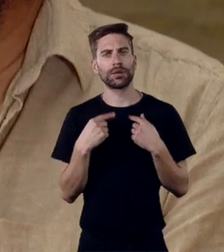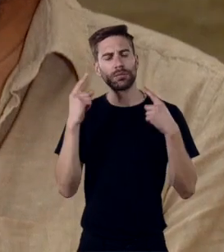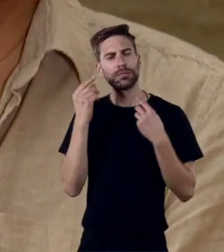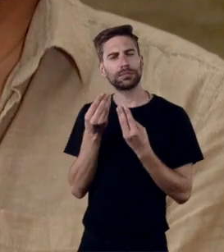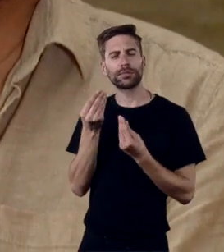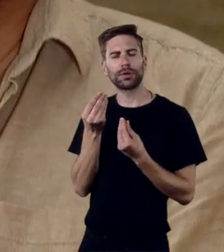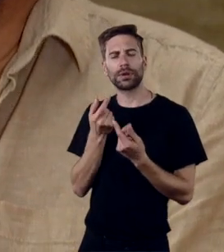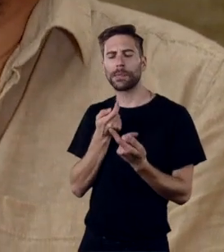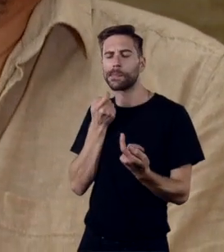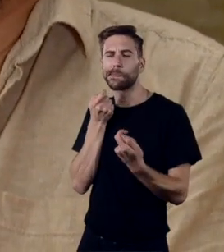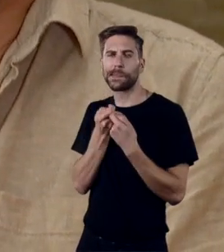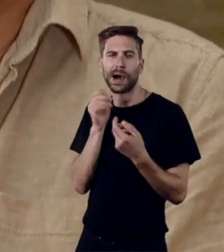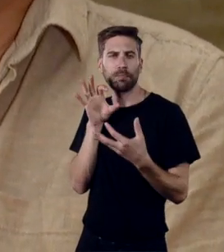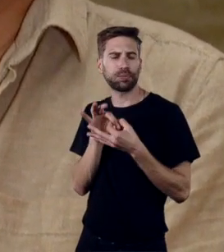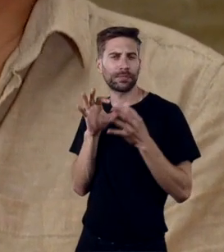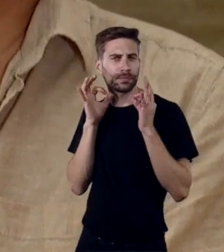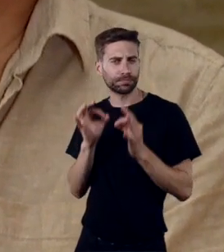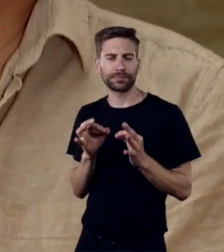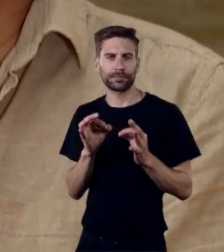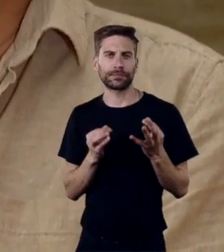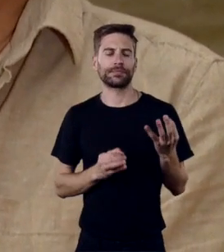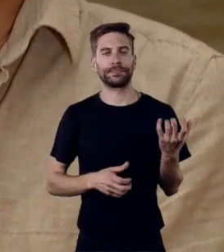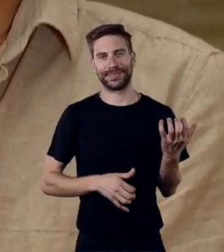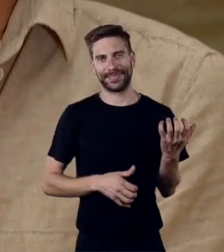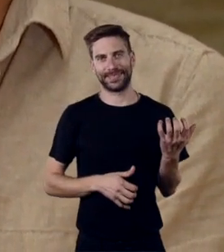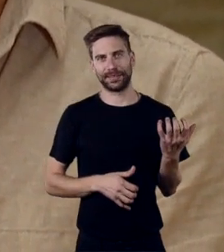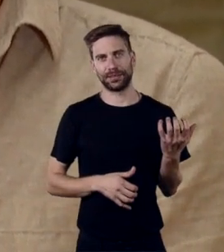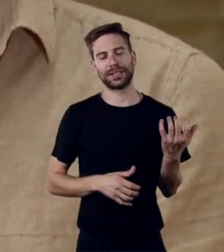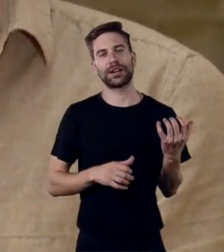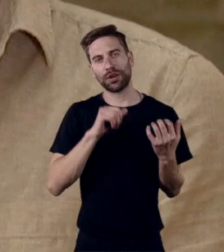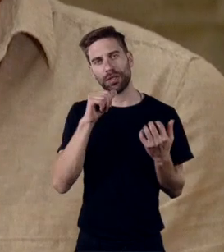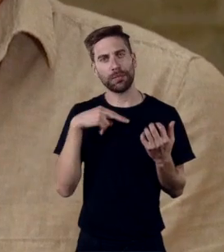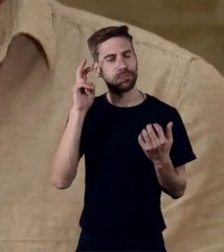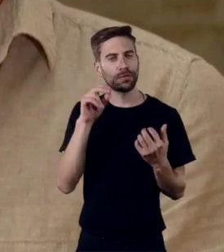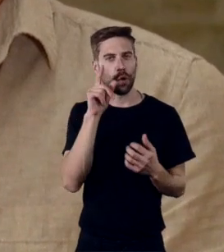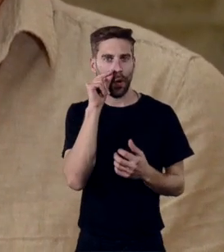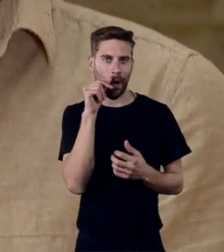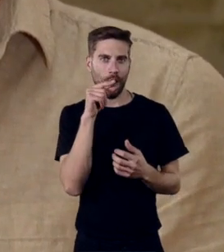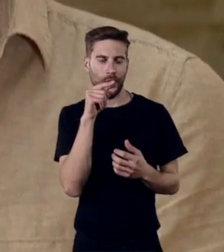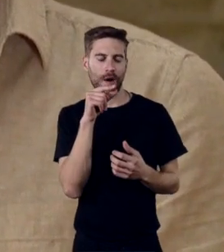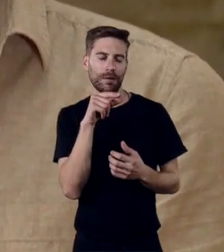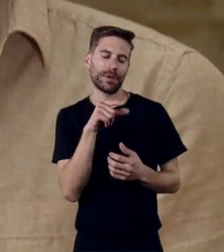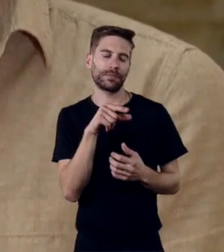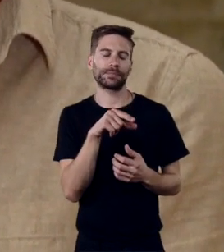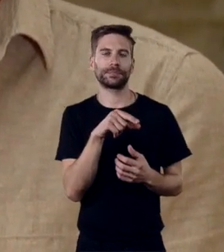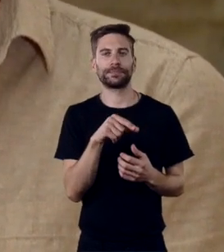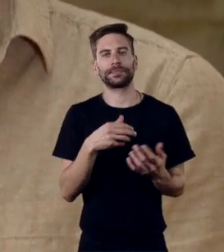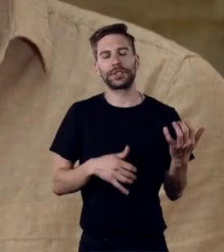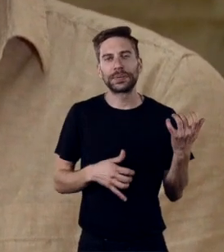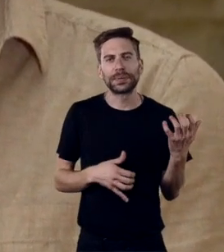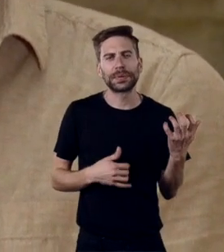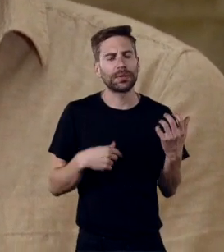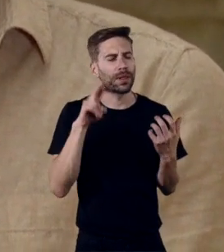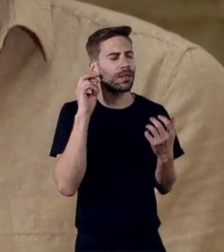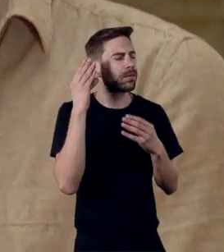obra dele. E pronto, esta guitarra que eu ouvia do Rui Pato era uma sonoridade que me dizia muito desde